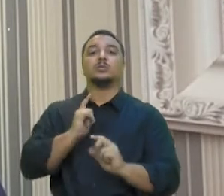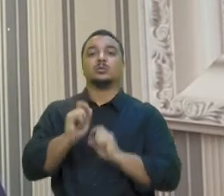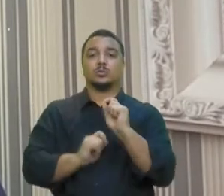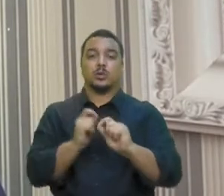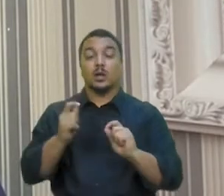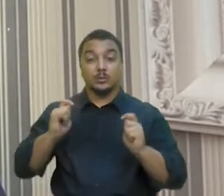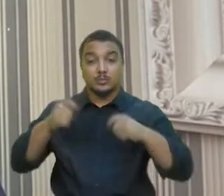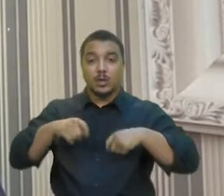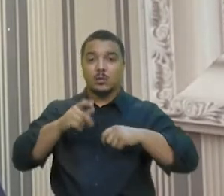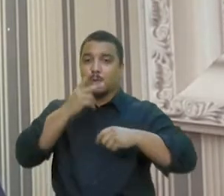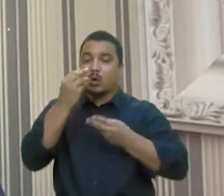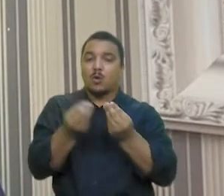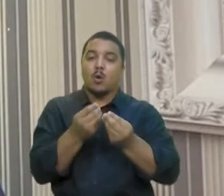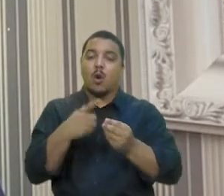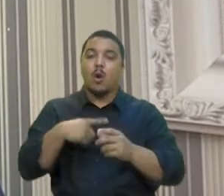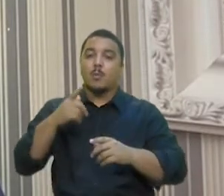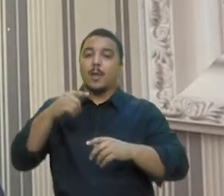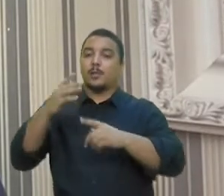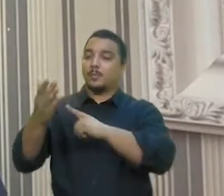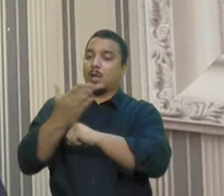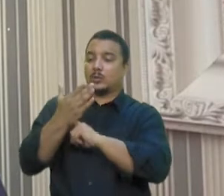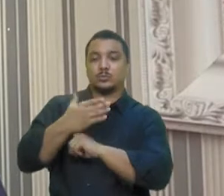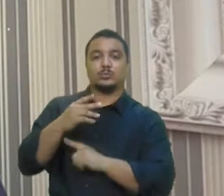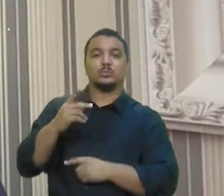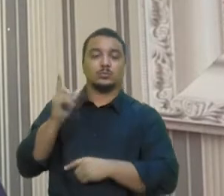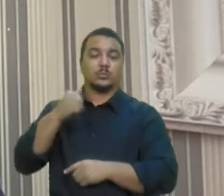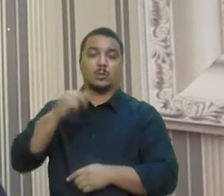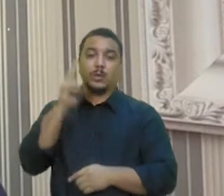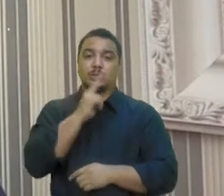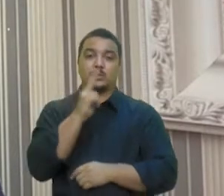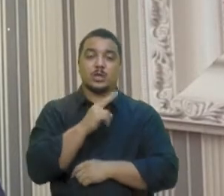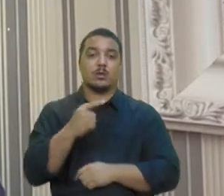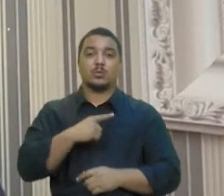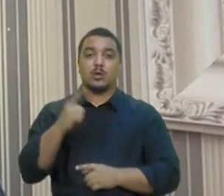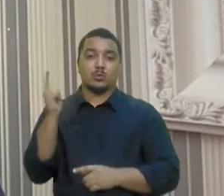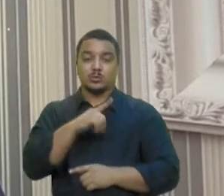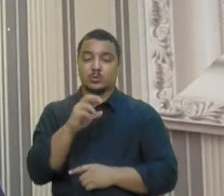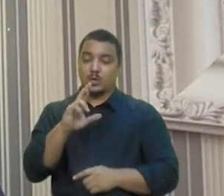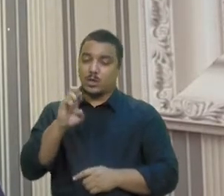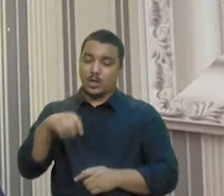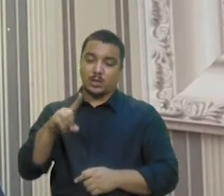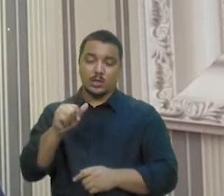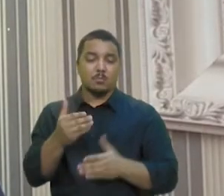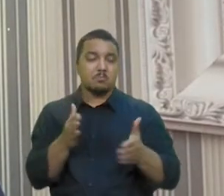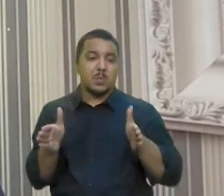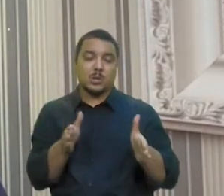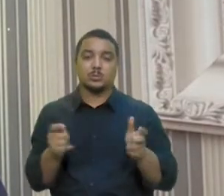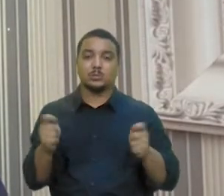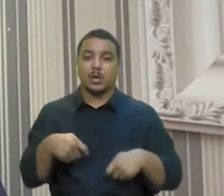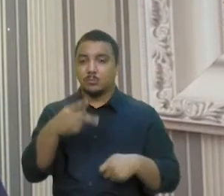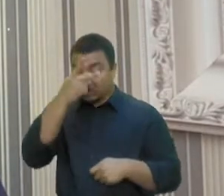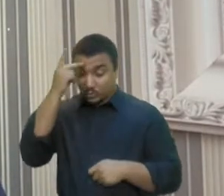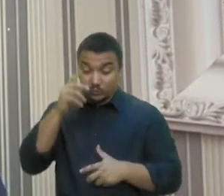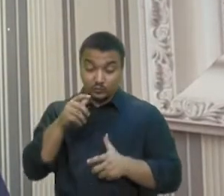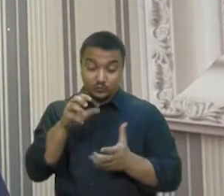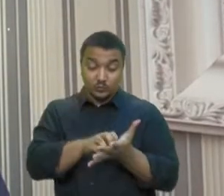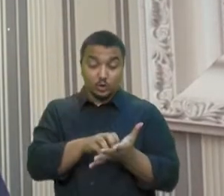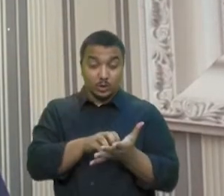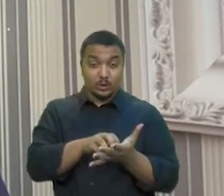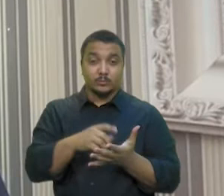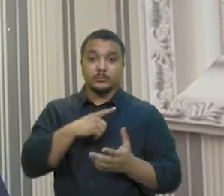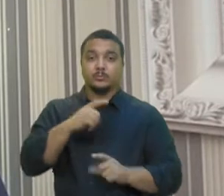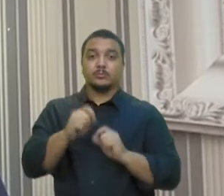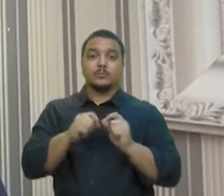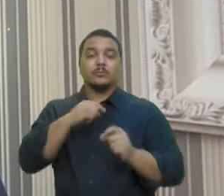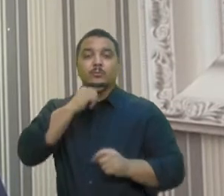paliativas, como o auxílio emergencial, que garantiam a renda temporária a esses trabalhadores e trabalhadoras que não